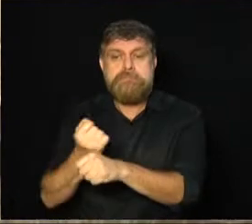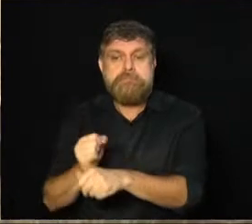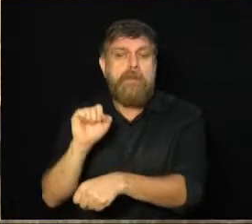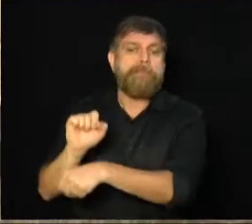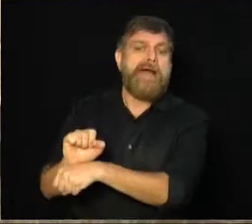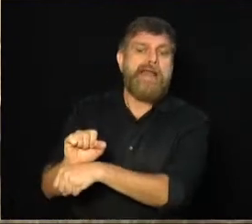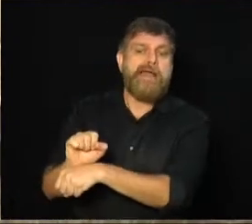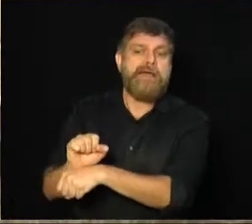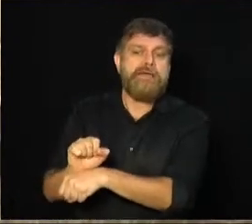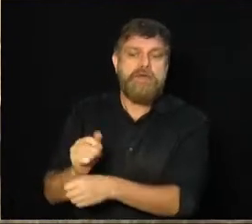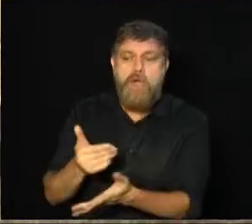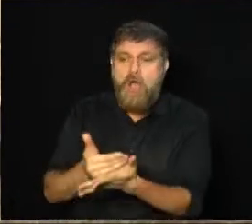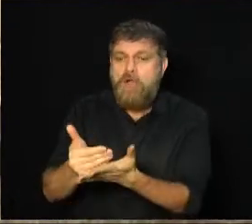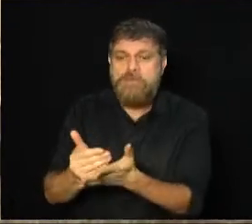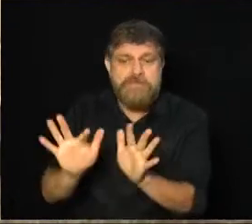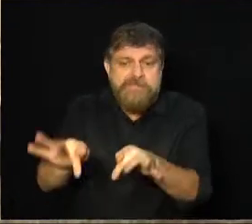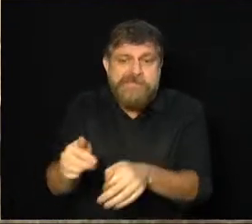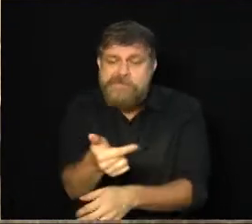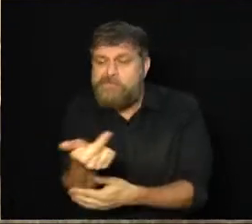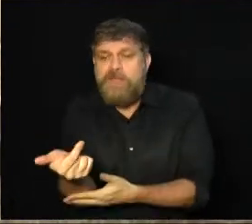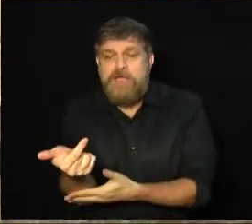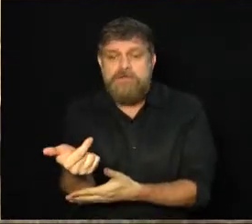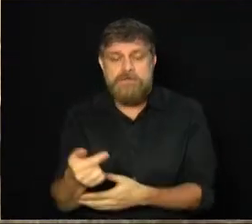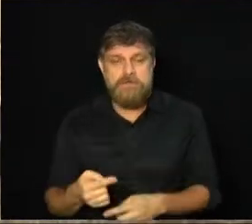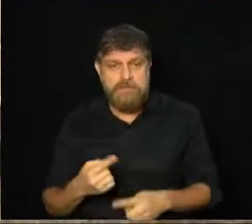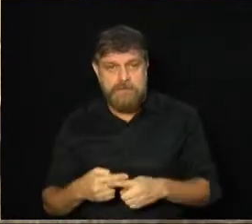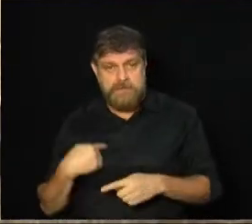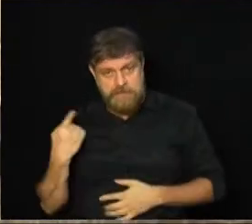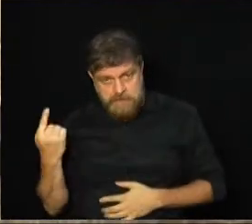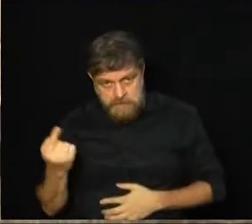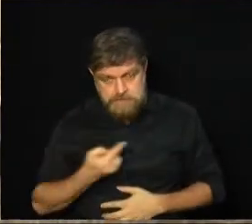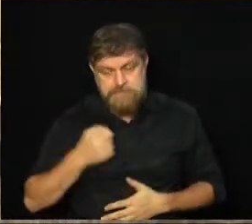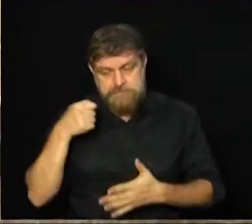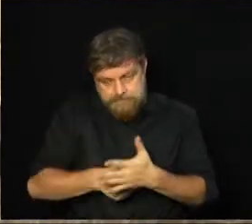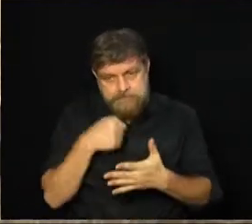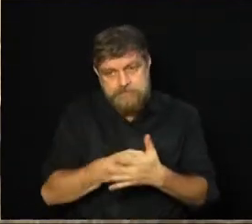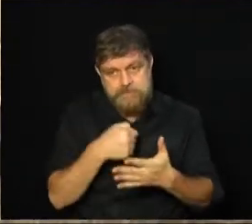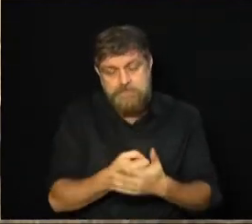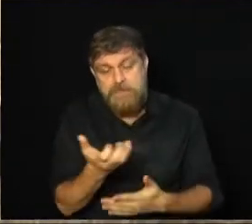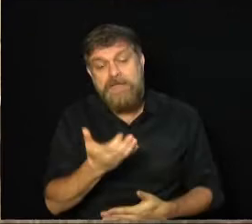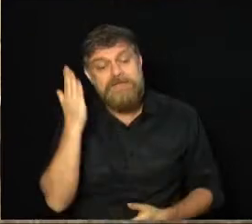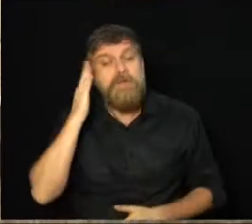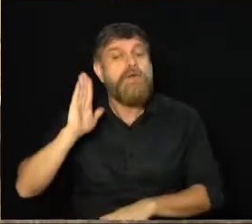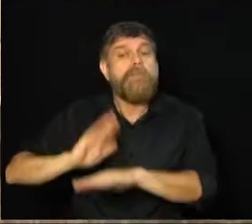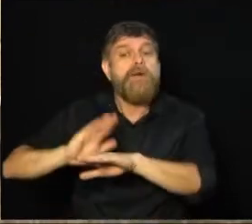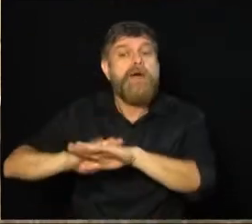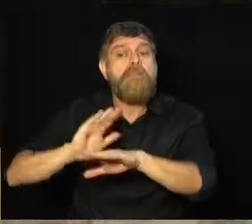começaram a mexer e não terminou. E a gente vai em cima agora para ver o que vai ser feito.